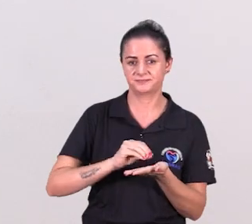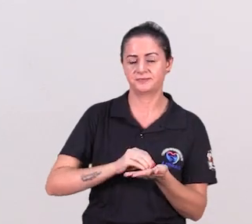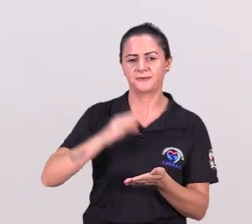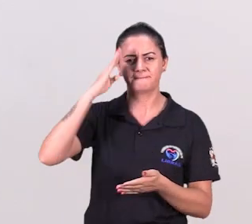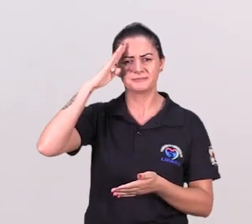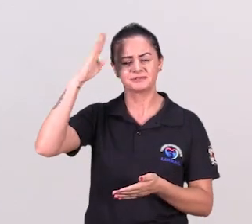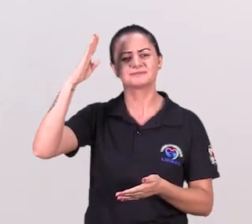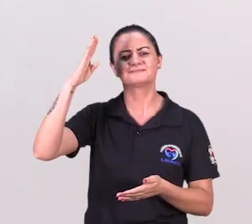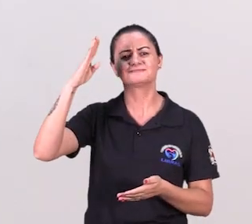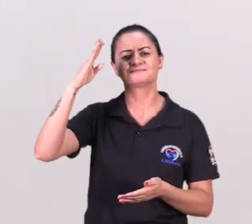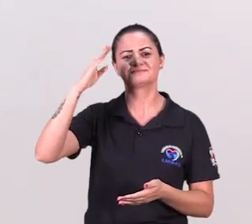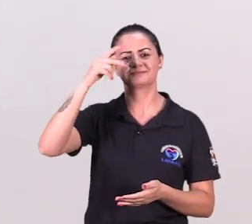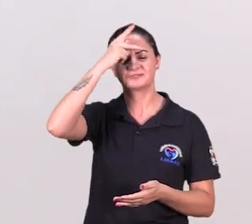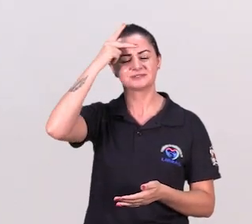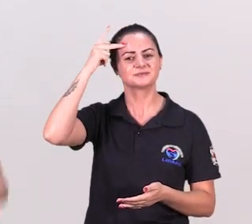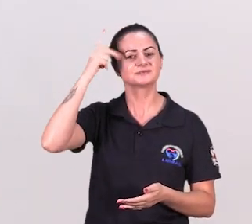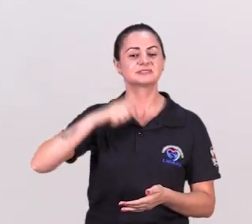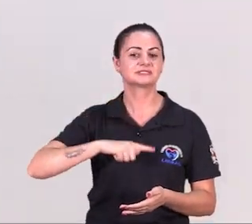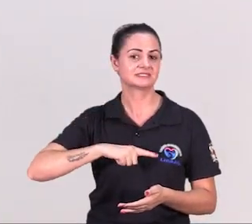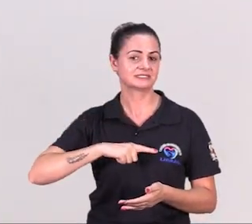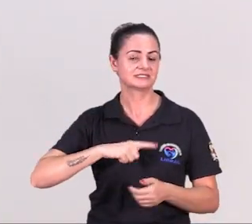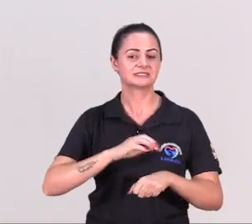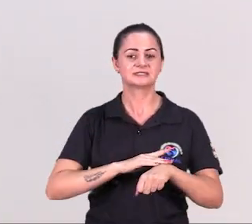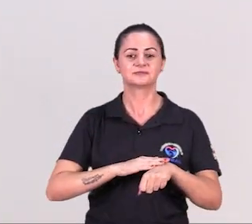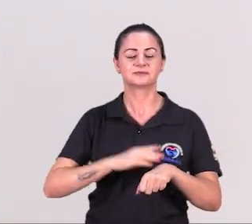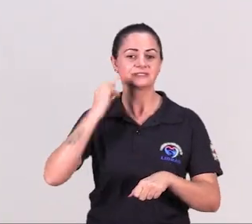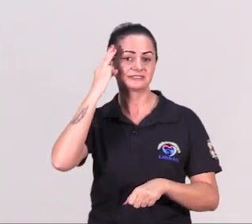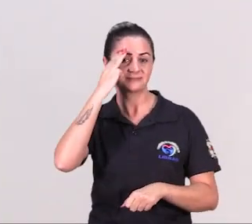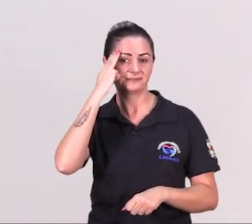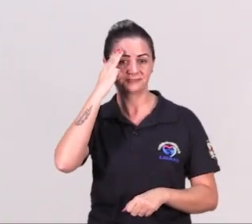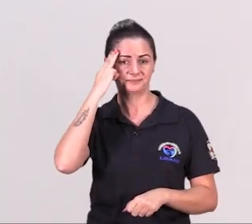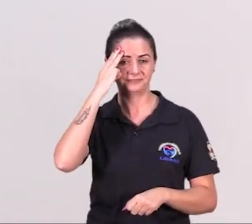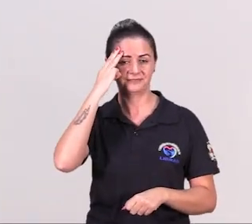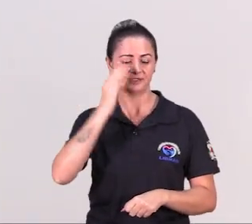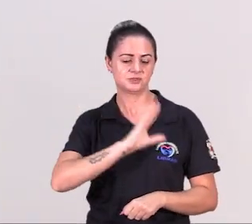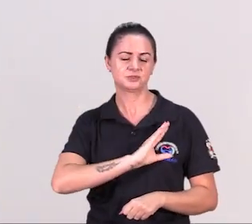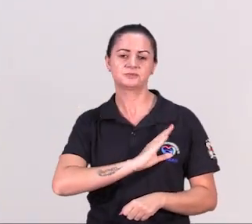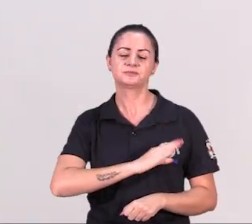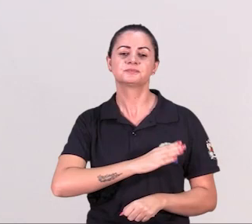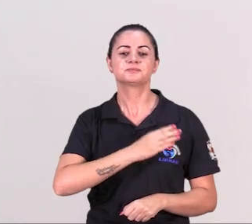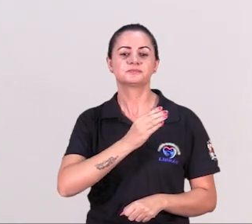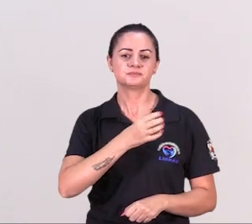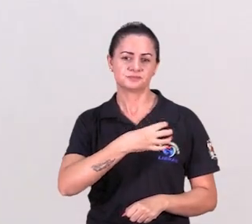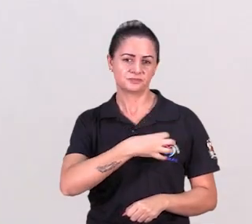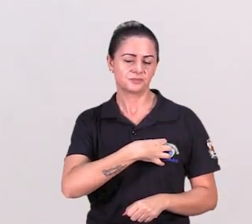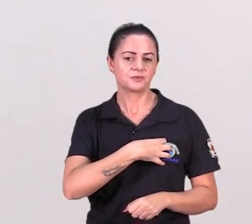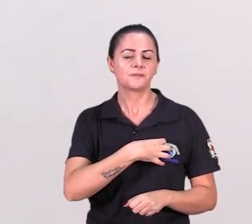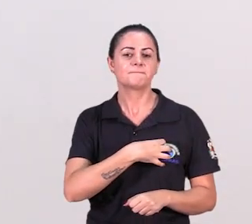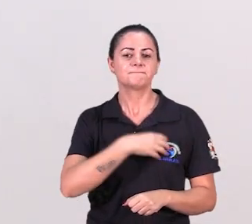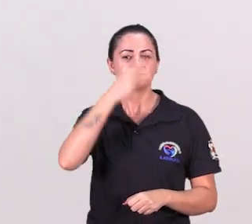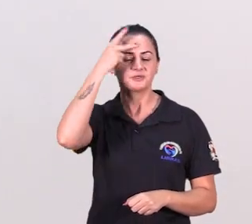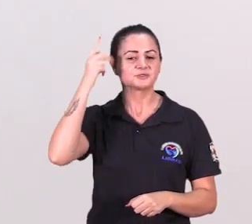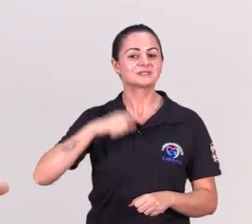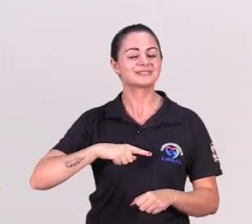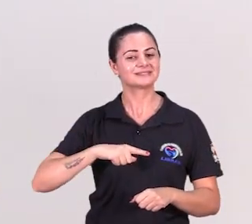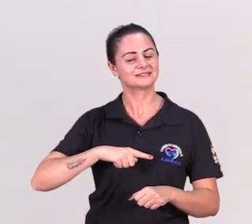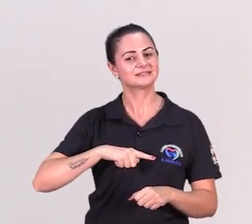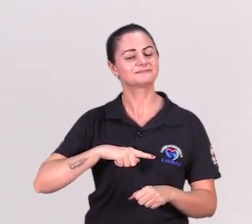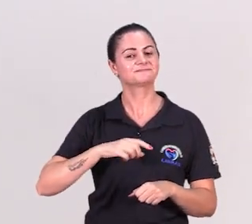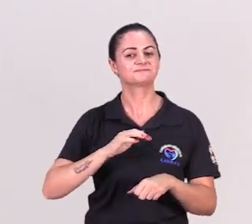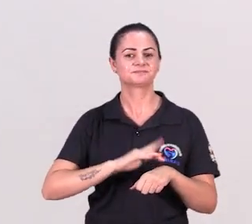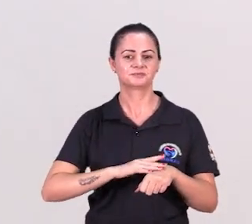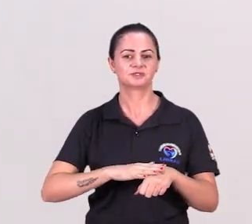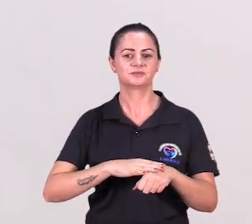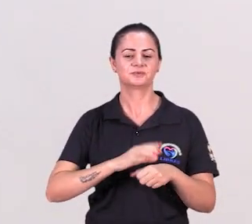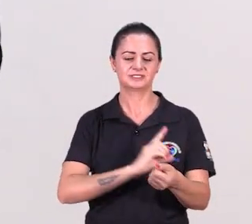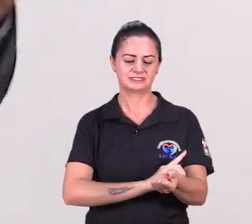falta, principalmente os medicamentos para doenças de esquizofrenia, para pessoas transplantadas, para pessoas que têm diabetes,